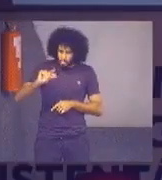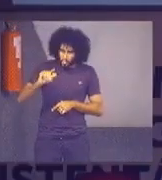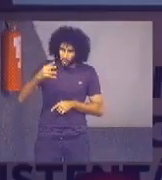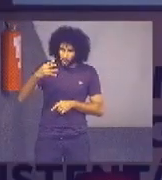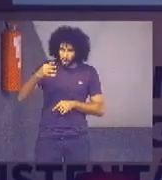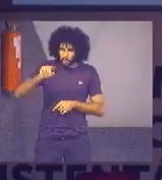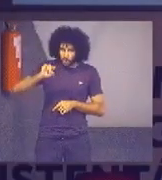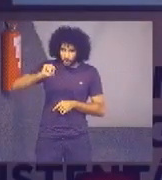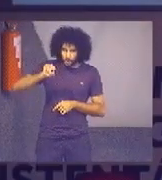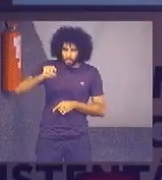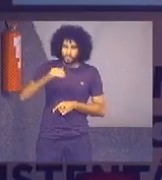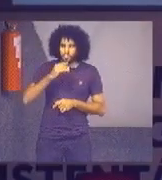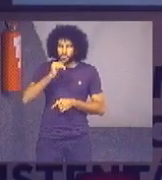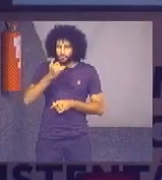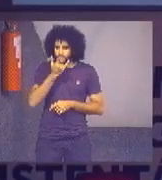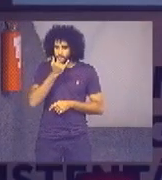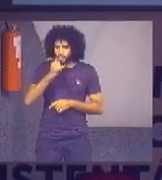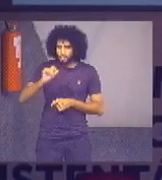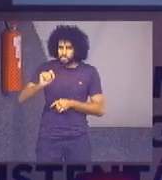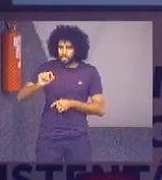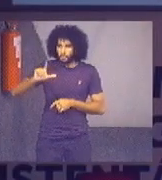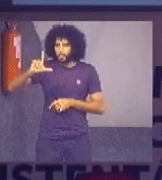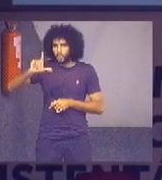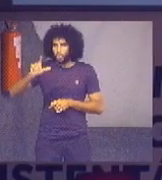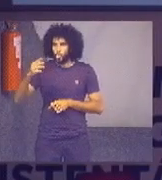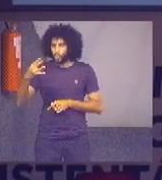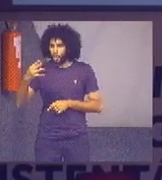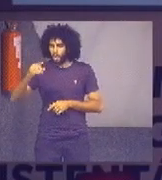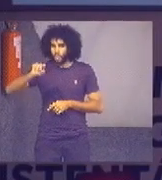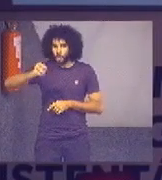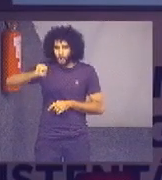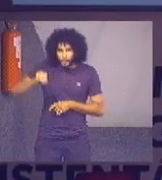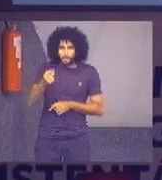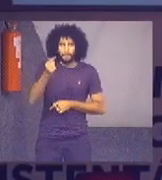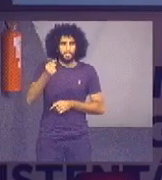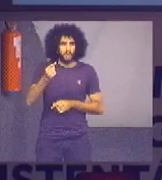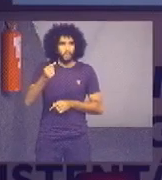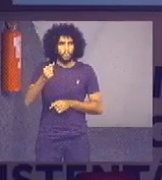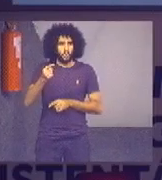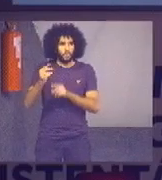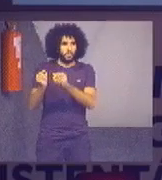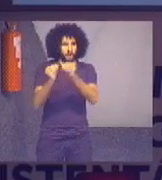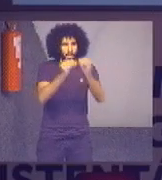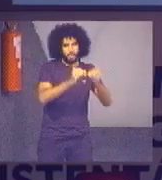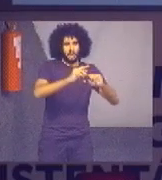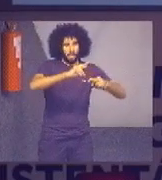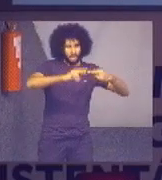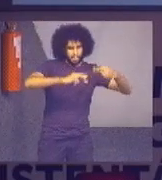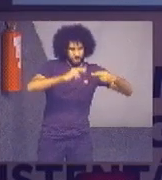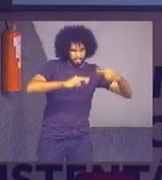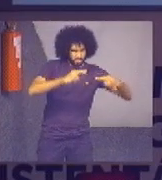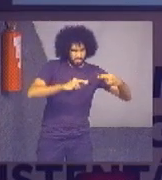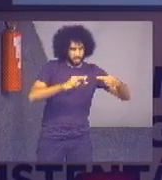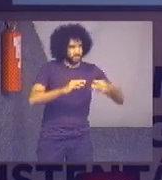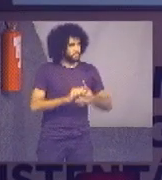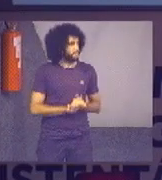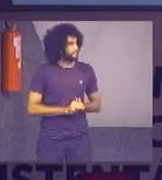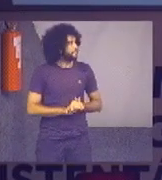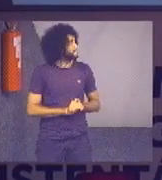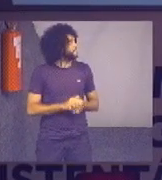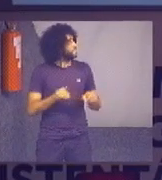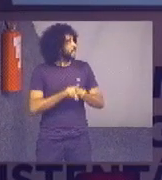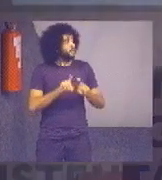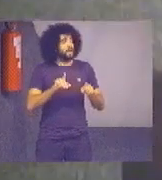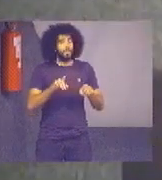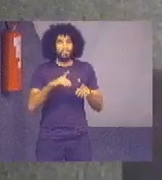aumentou em 4 mil toneladas a quantidade de materiais destinados à reciclagem, aí a gente tem esse mesmo panorama